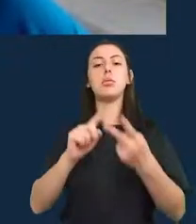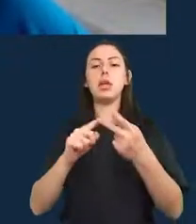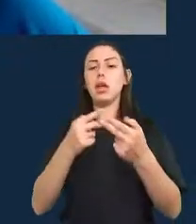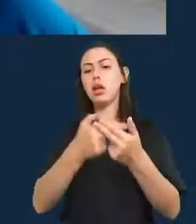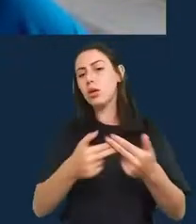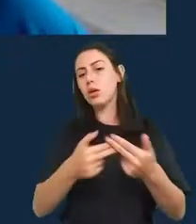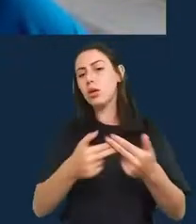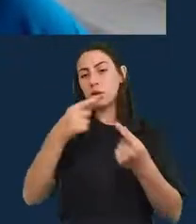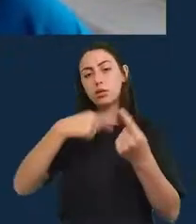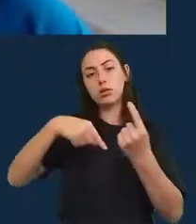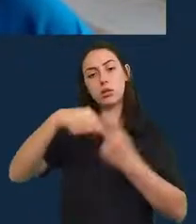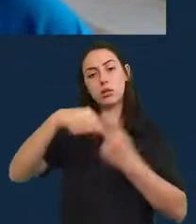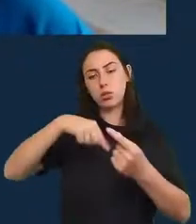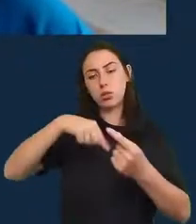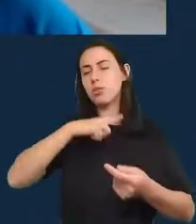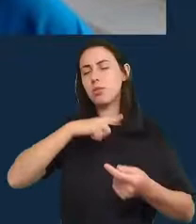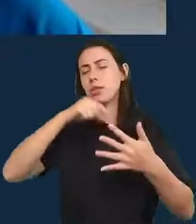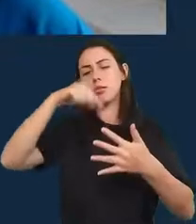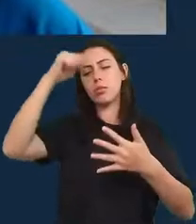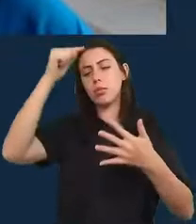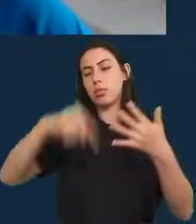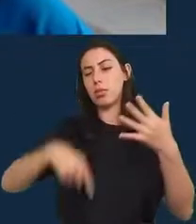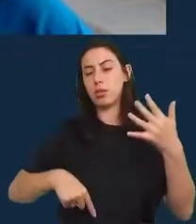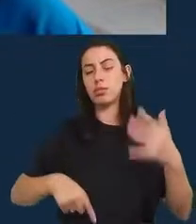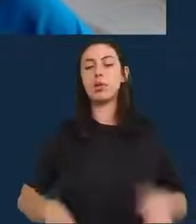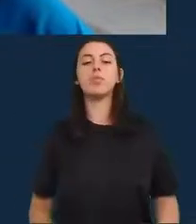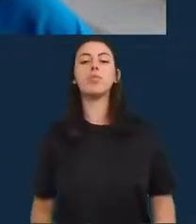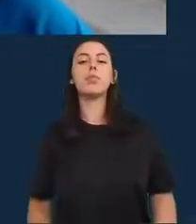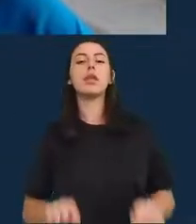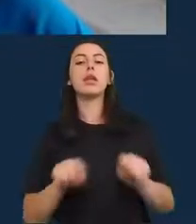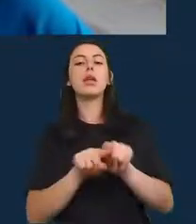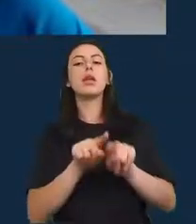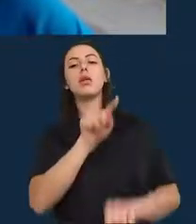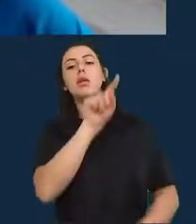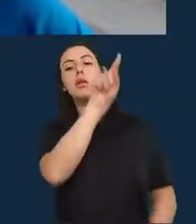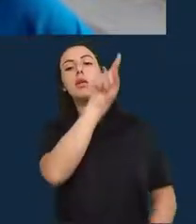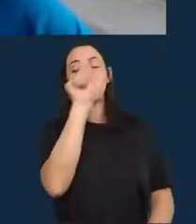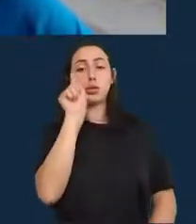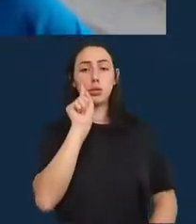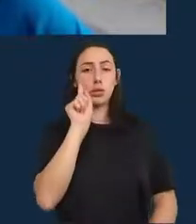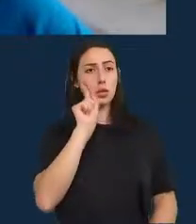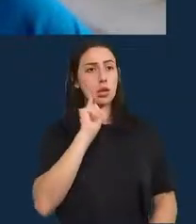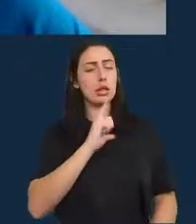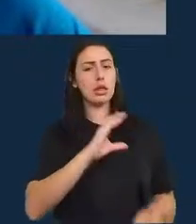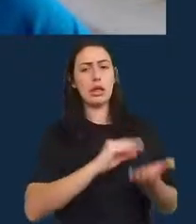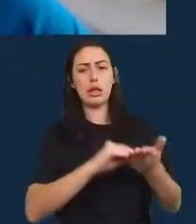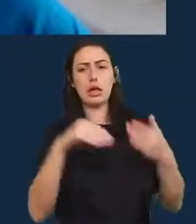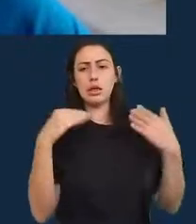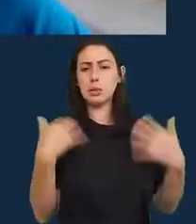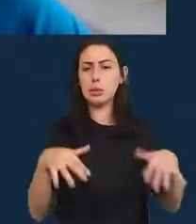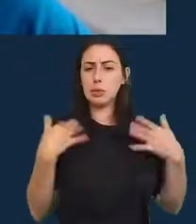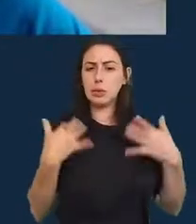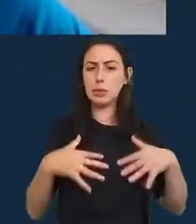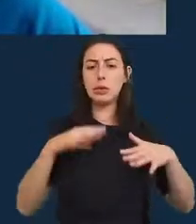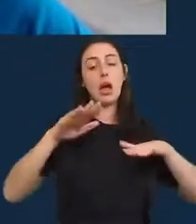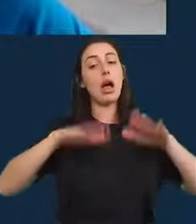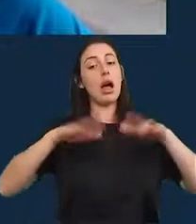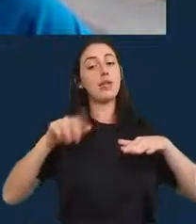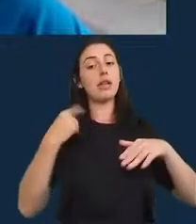E também as Nações Unidas têm muitos dados, como podem imaginar, embora às vezes a gente tenha que cuidar porque